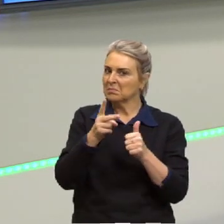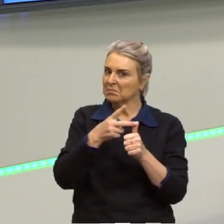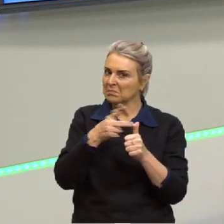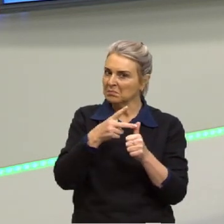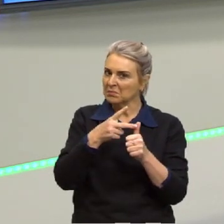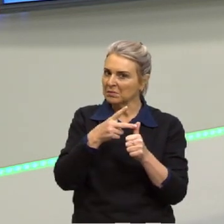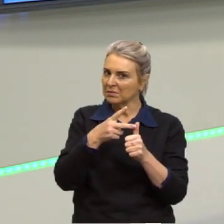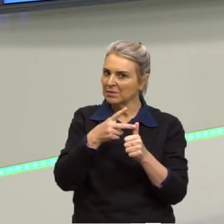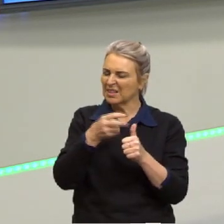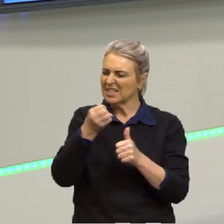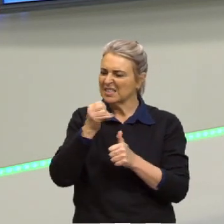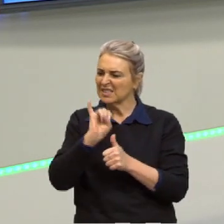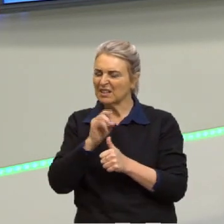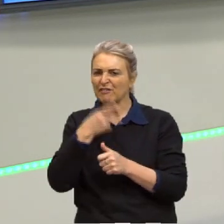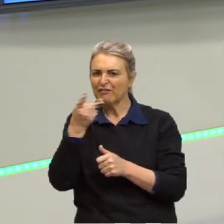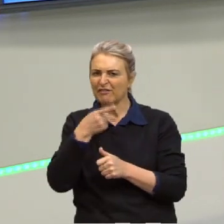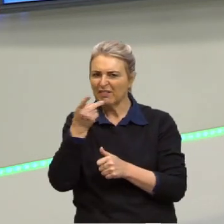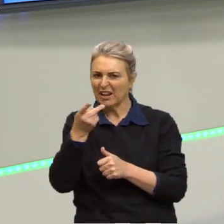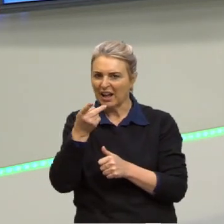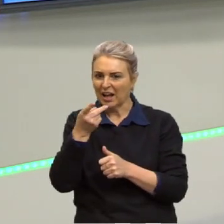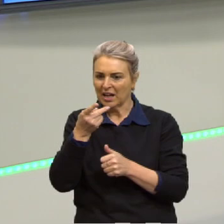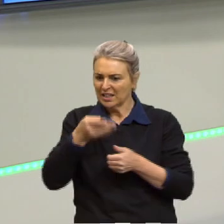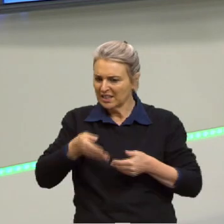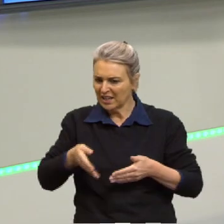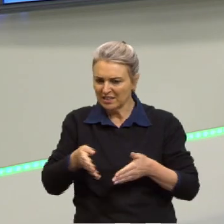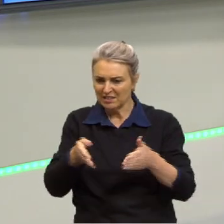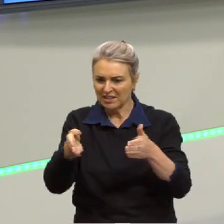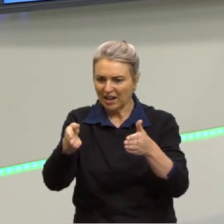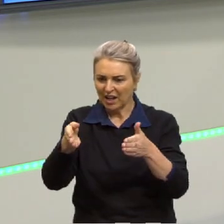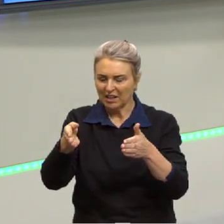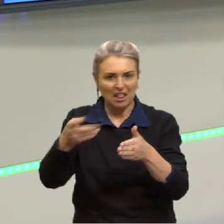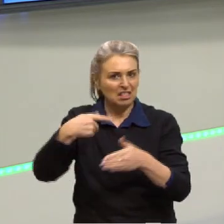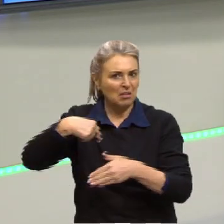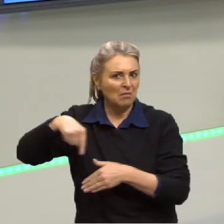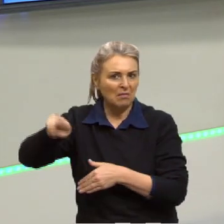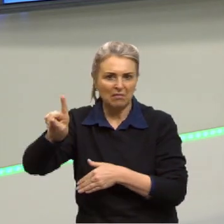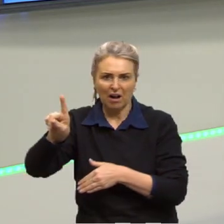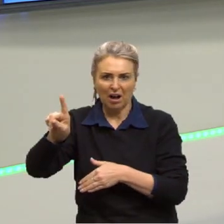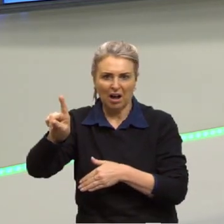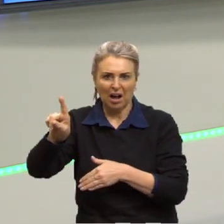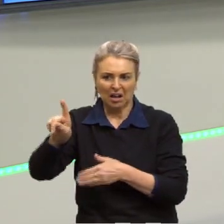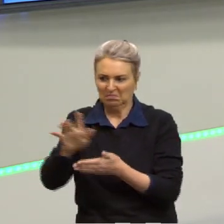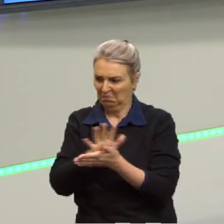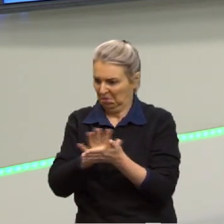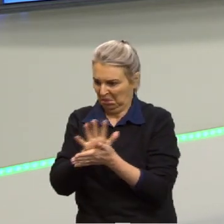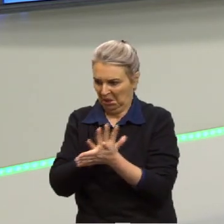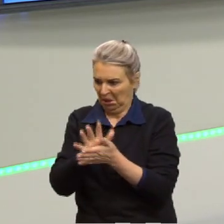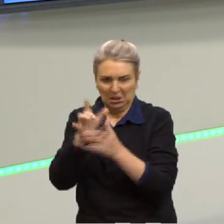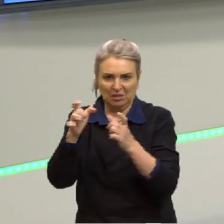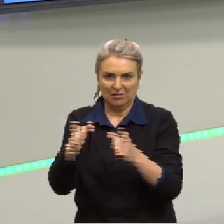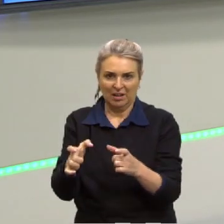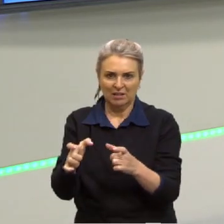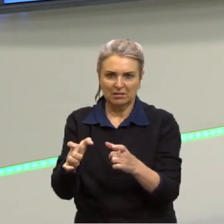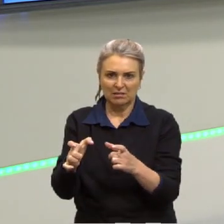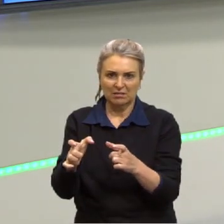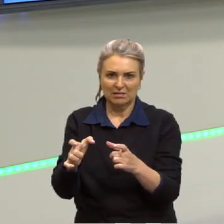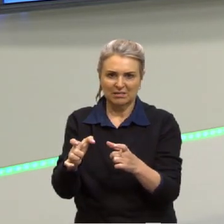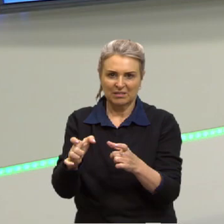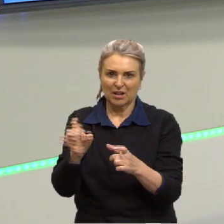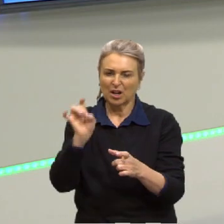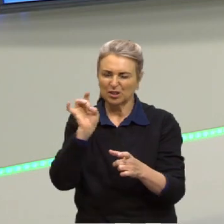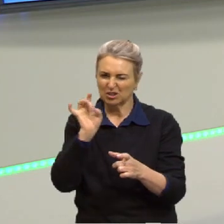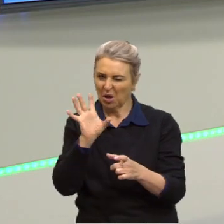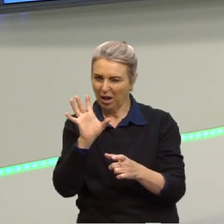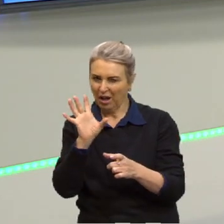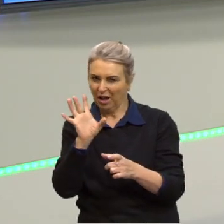será que se a gente falar só que ela não vai, né, a estrada não vai para nenhum lugar, só isso, né, por si